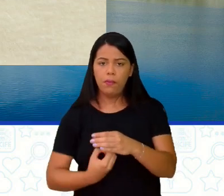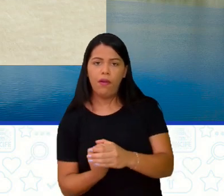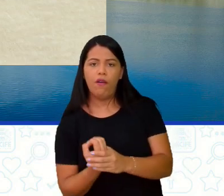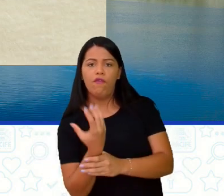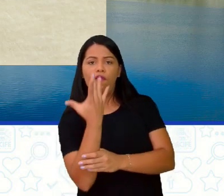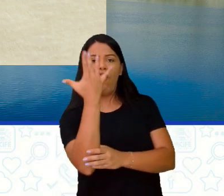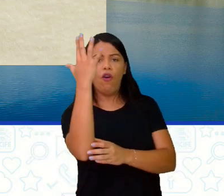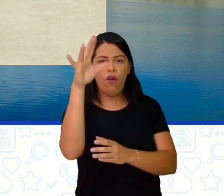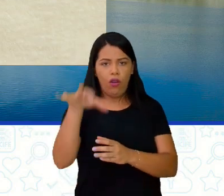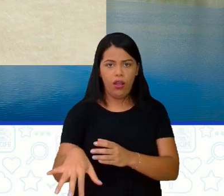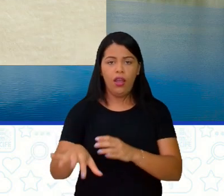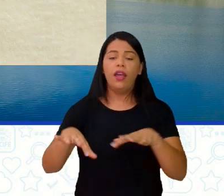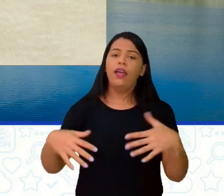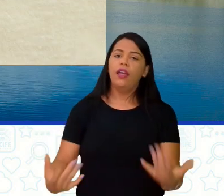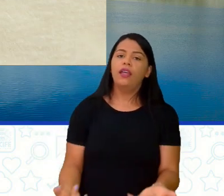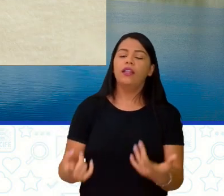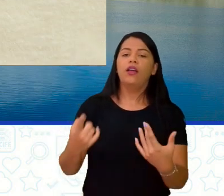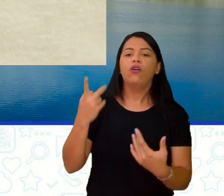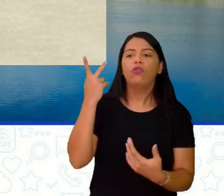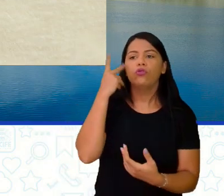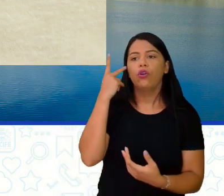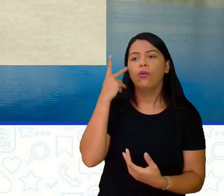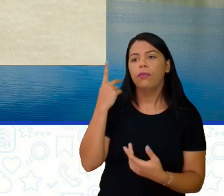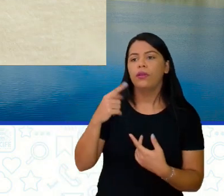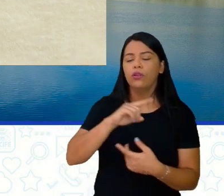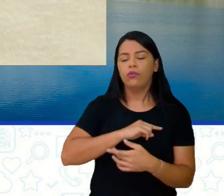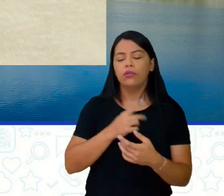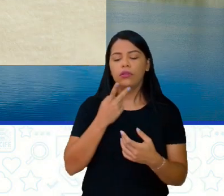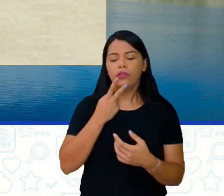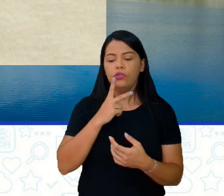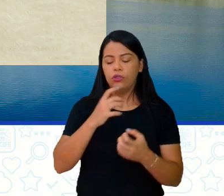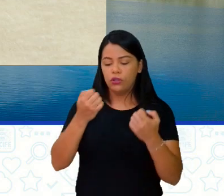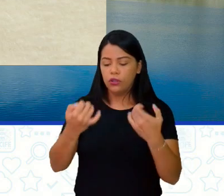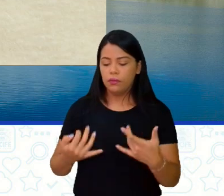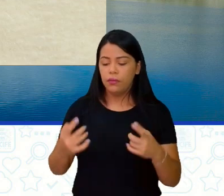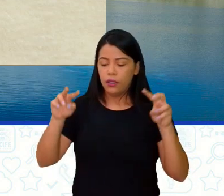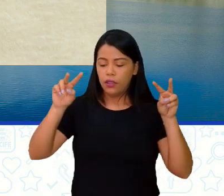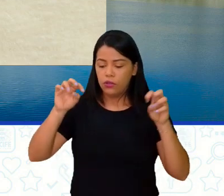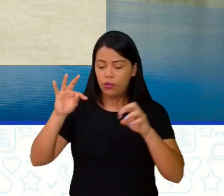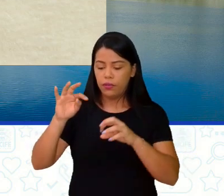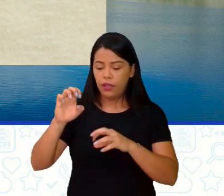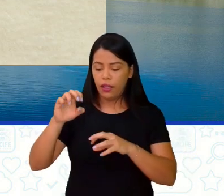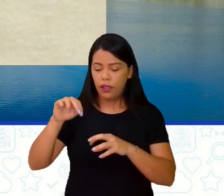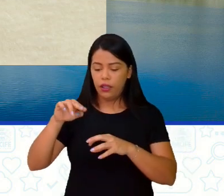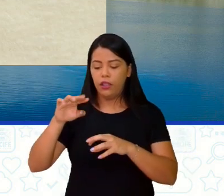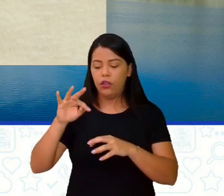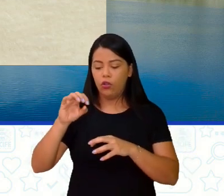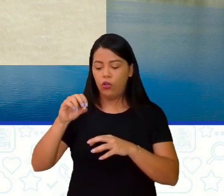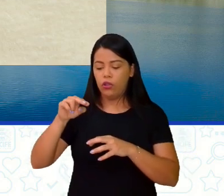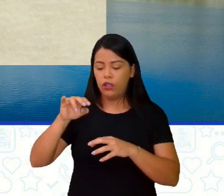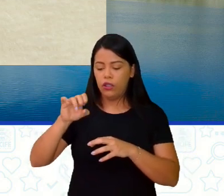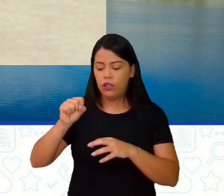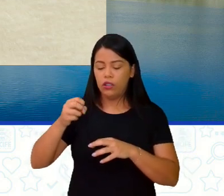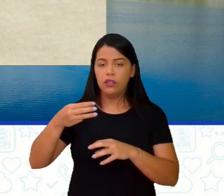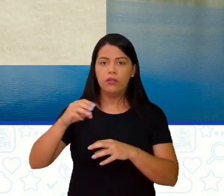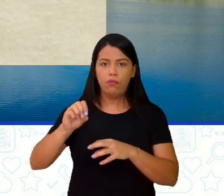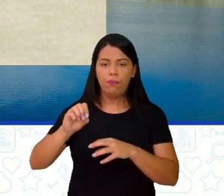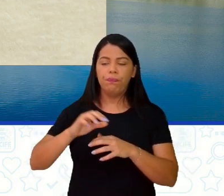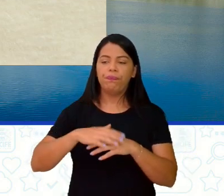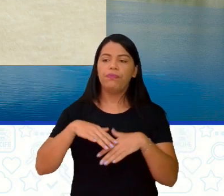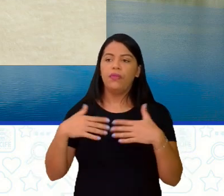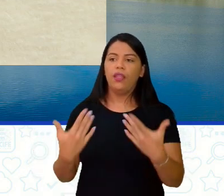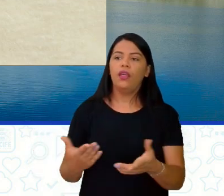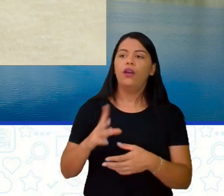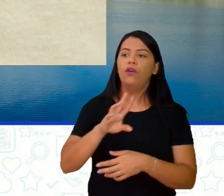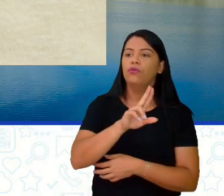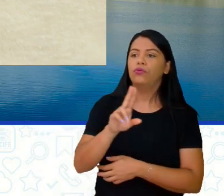fala de tectonismo horizontal, que é o segundo que você vê escrito ali, que está escrito como orogênese,